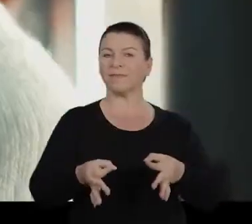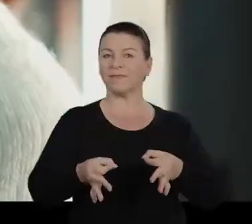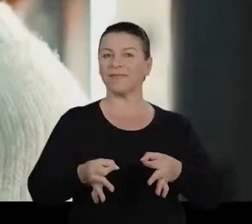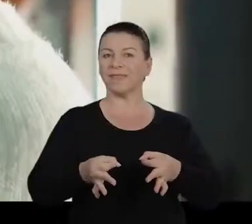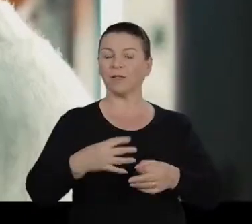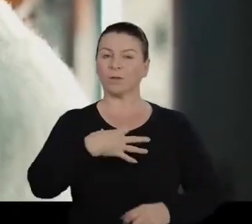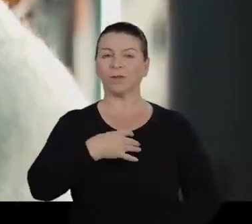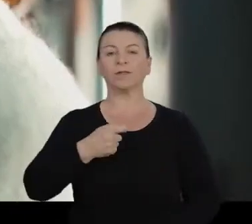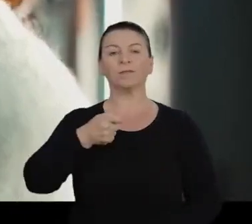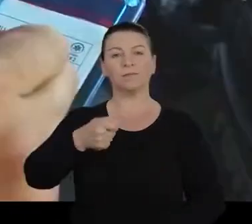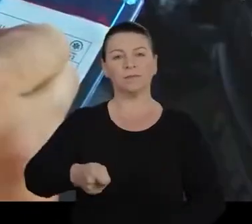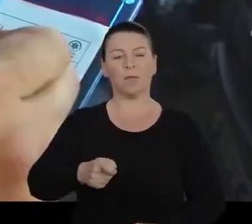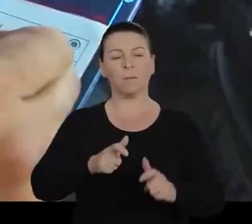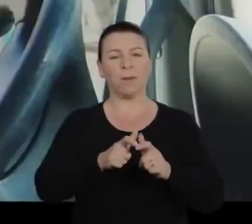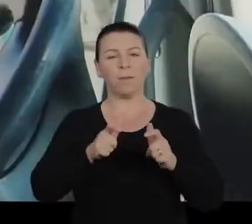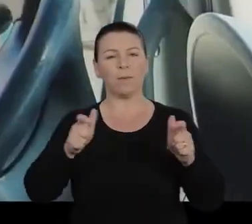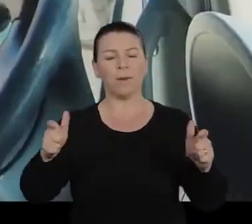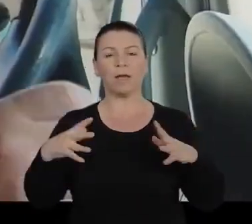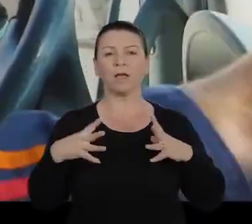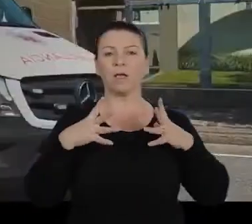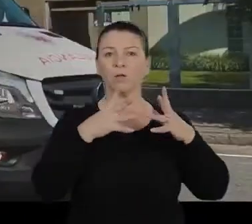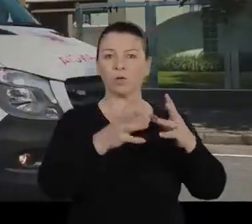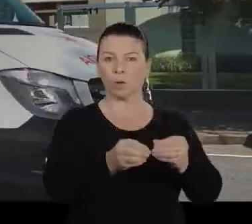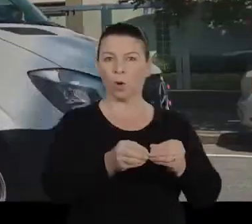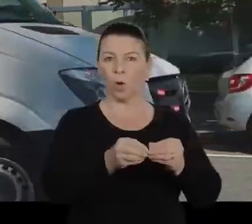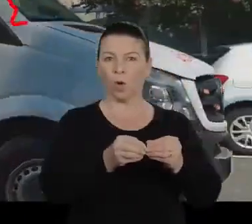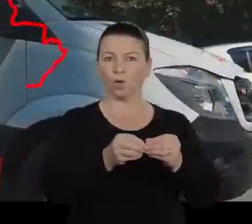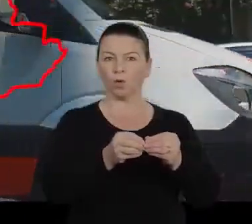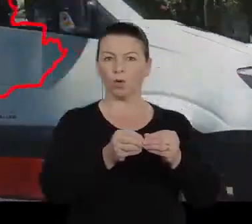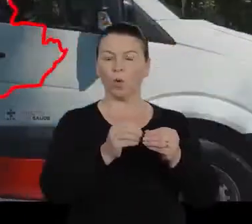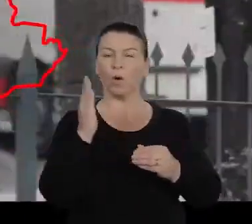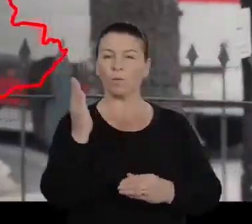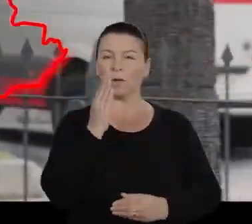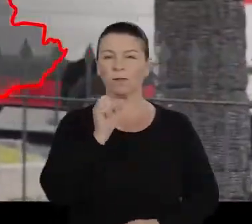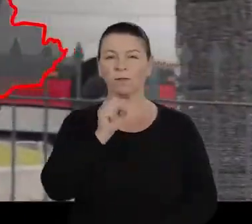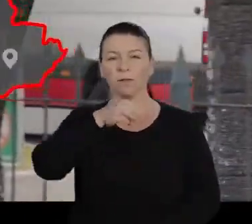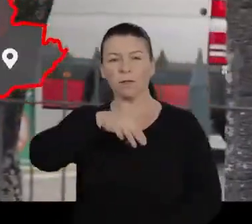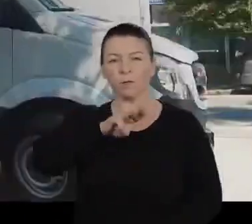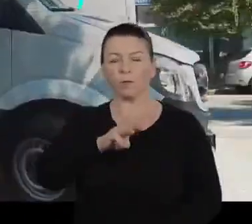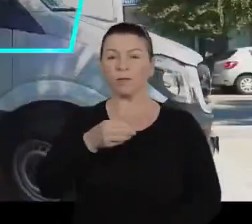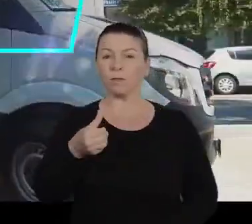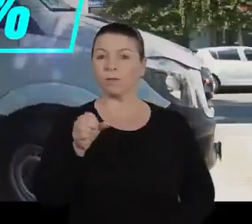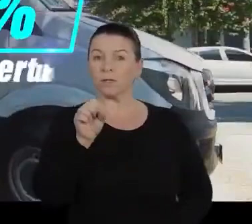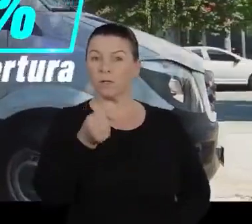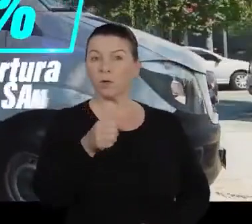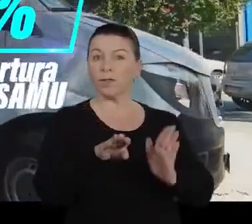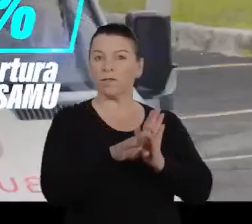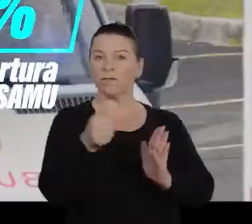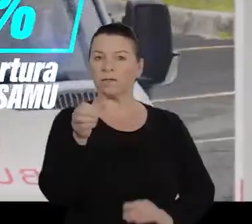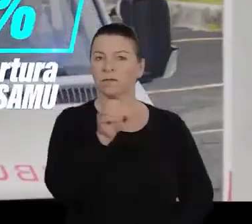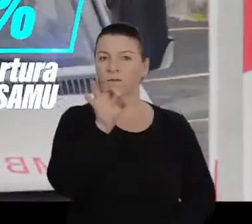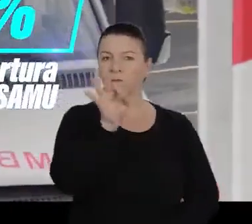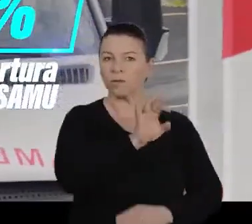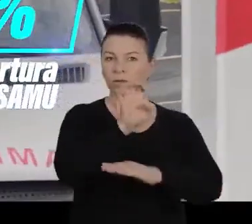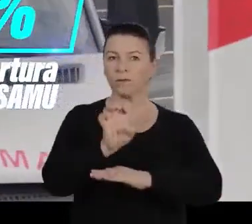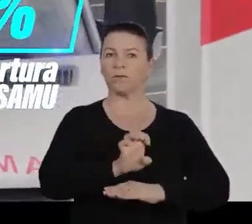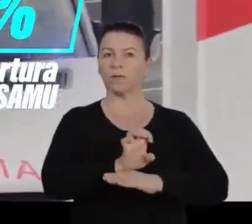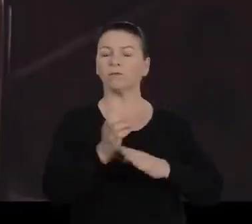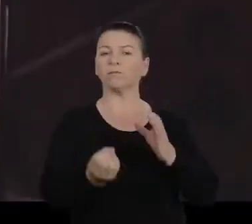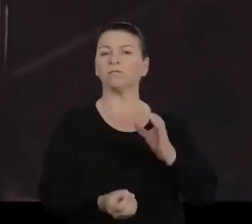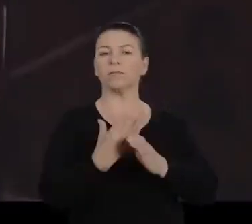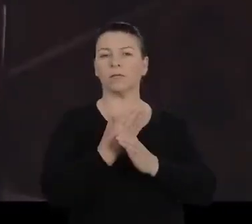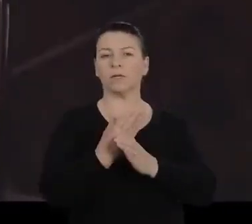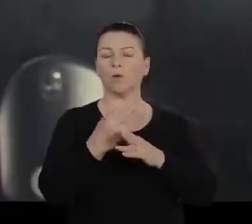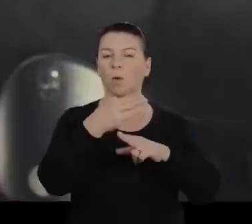Paraná dá certo. Ratinho Júnior ampliou a cobertura das ambulâncias do SAMU de sessenta e oito para cem por cento do Estado.